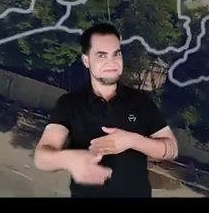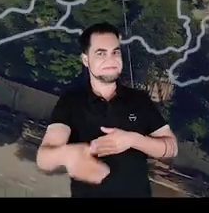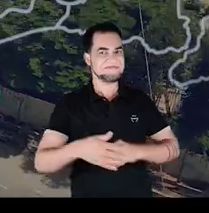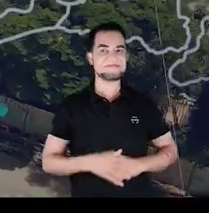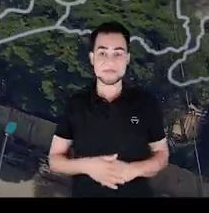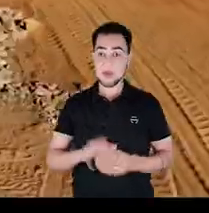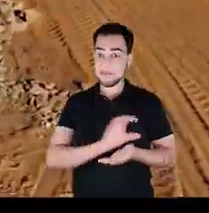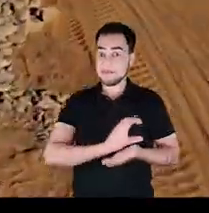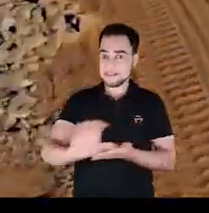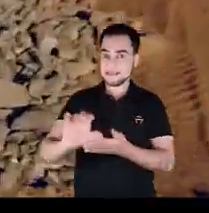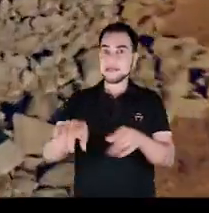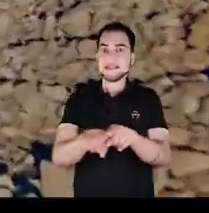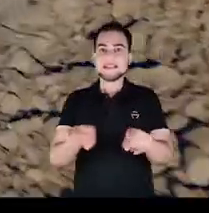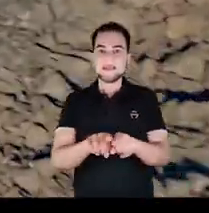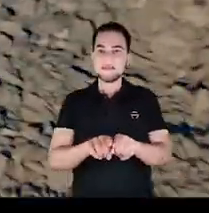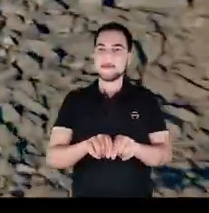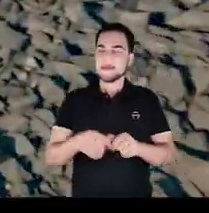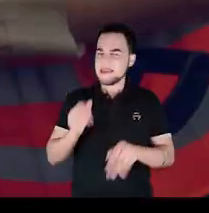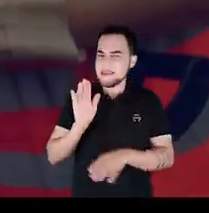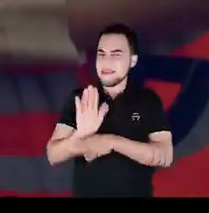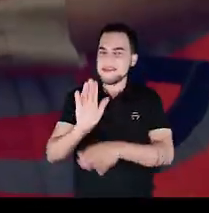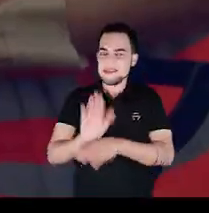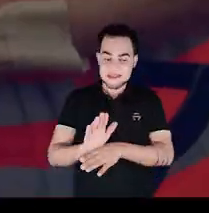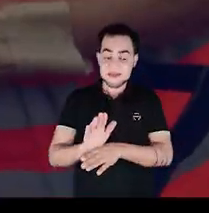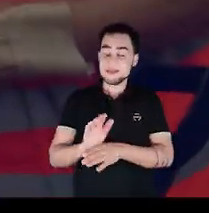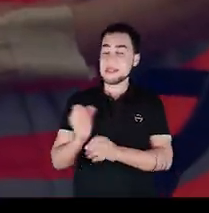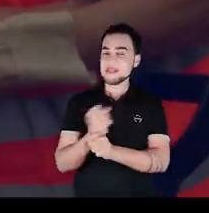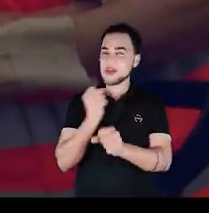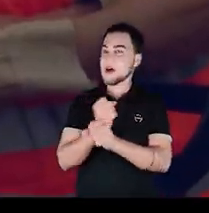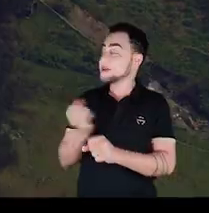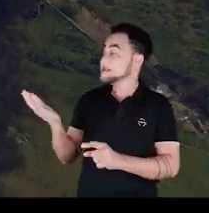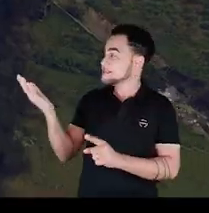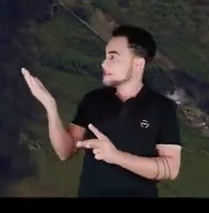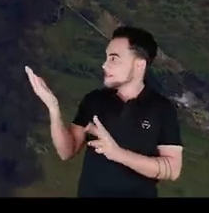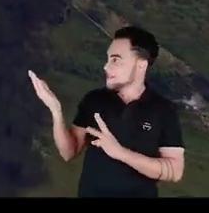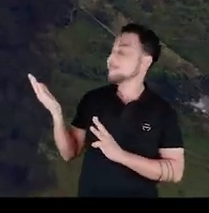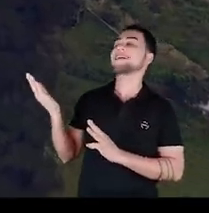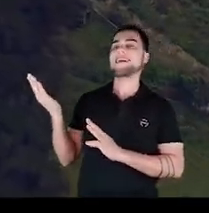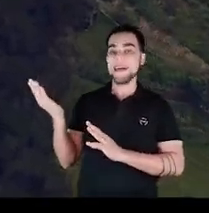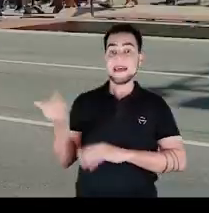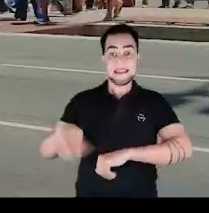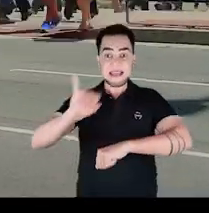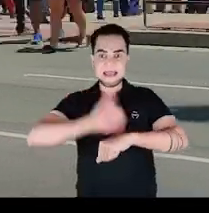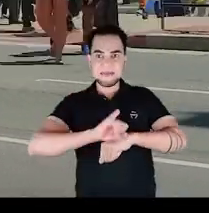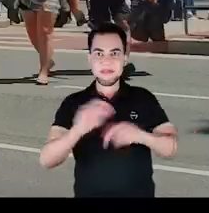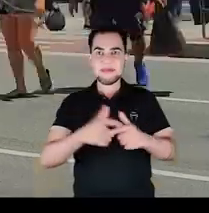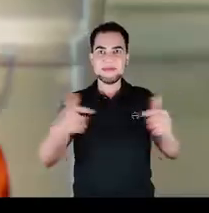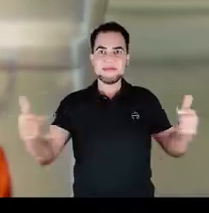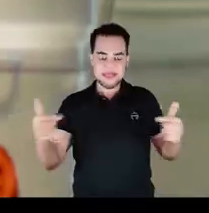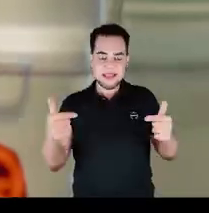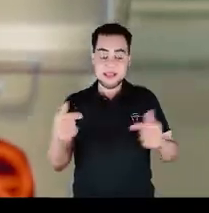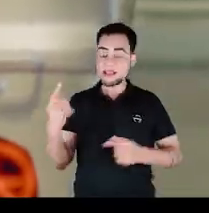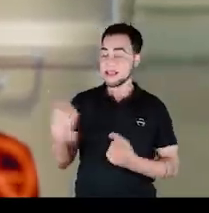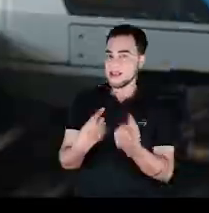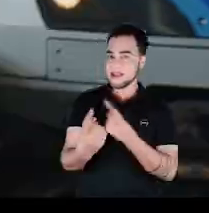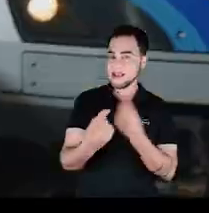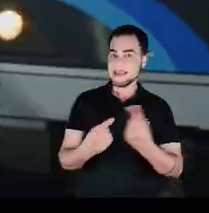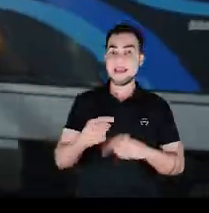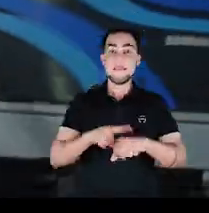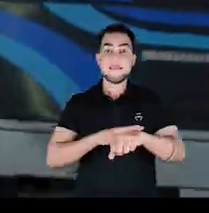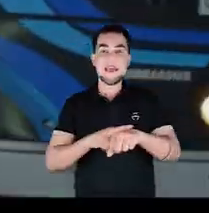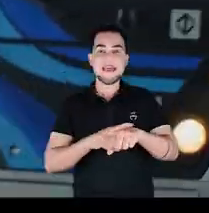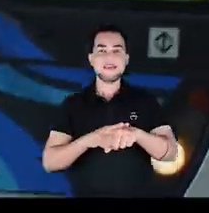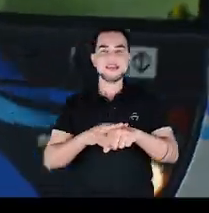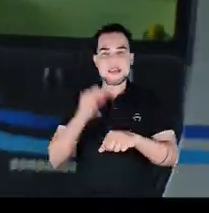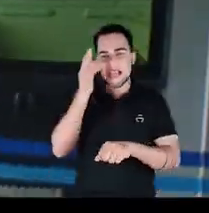papel. O financiamento do BNDES também viabiliza as obras na Rio Santos e Via Dutra. Na capital, serão ampliadas as linhas verde